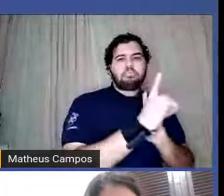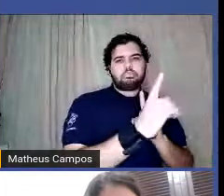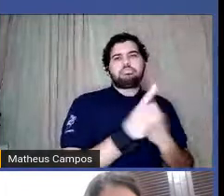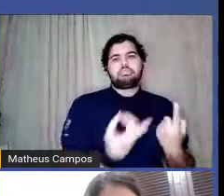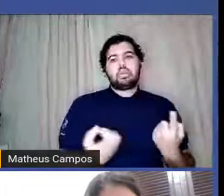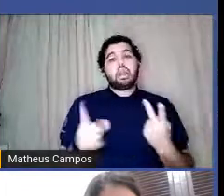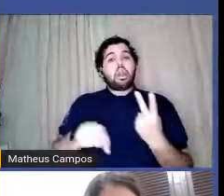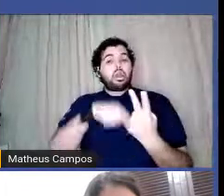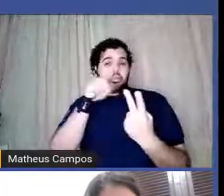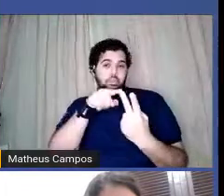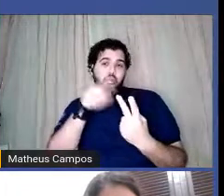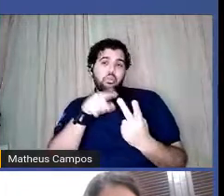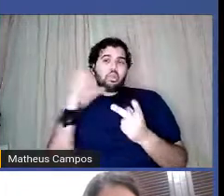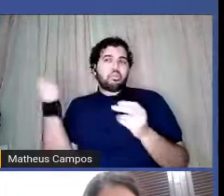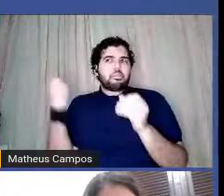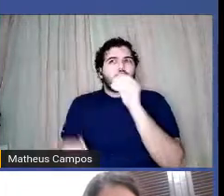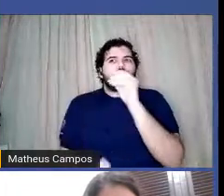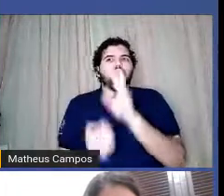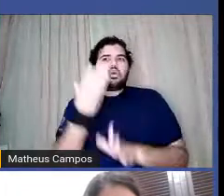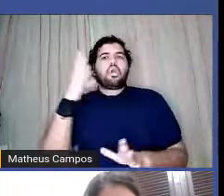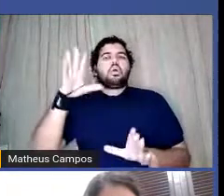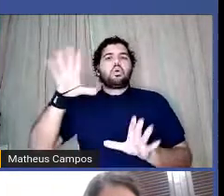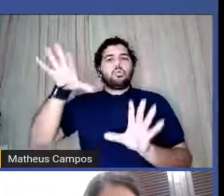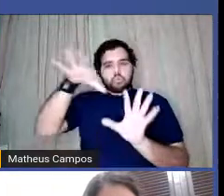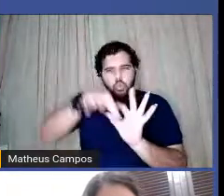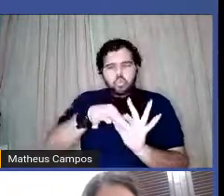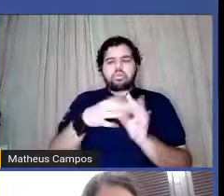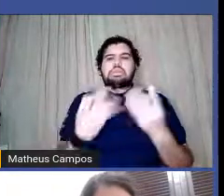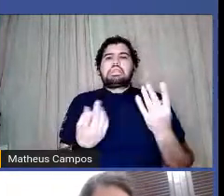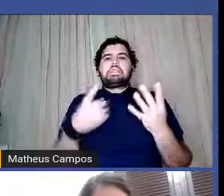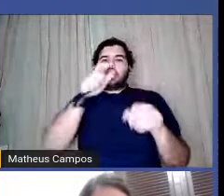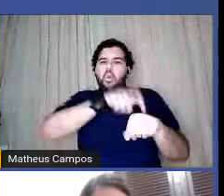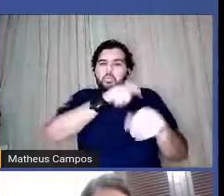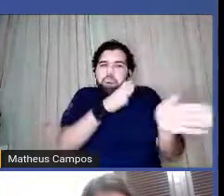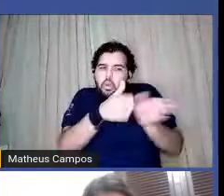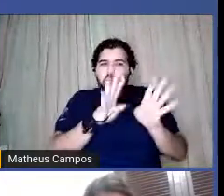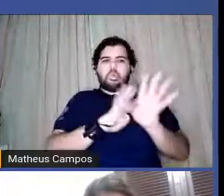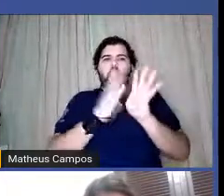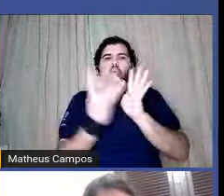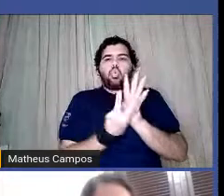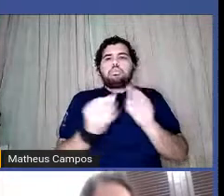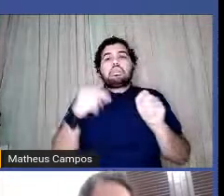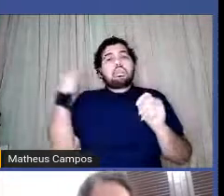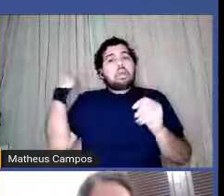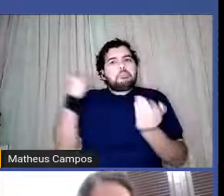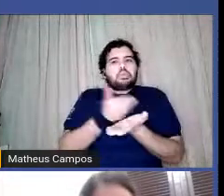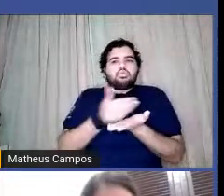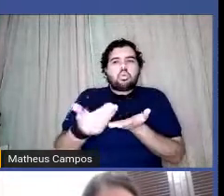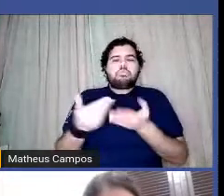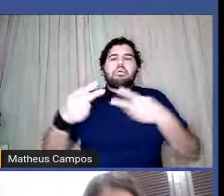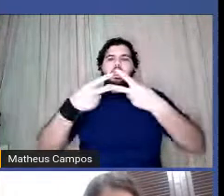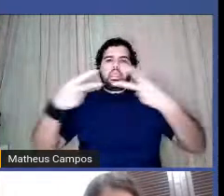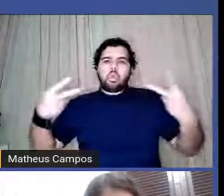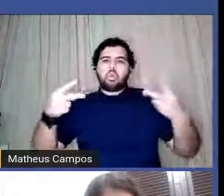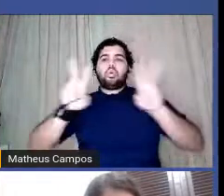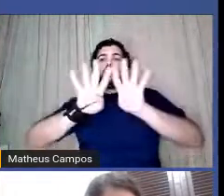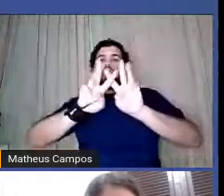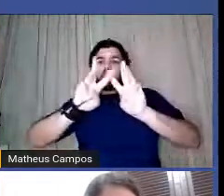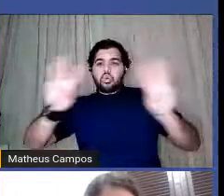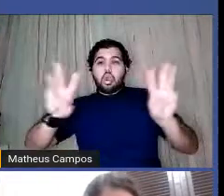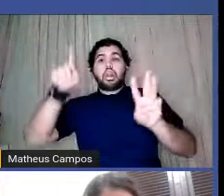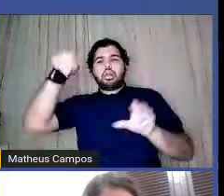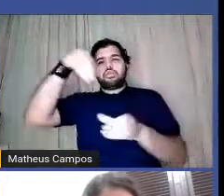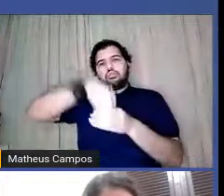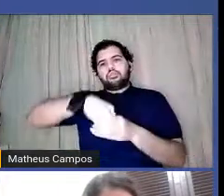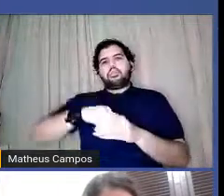Poemas, como ela surgiu no contexto pandêmico, começou também como uma página no Instagram, né, como uma